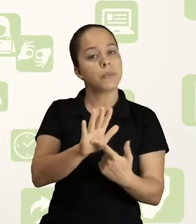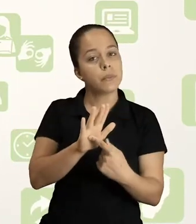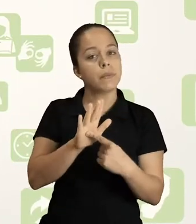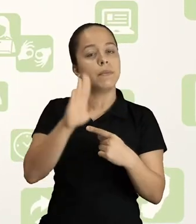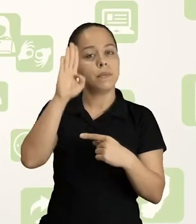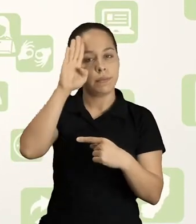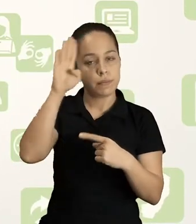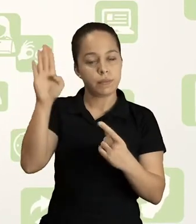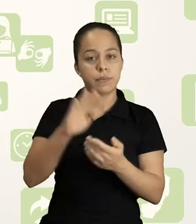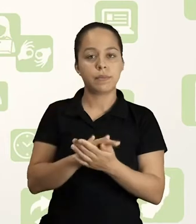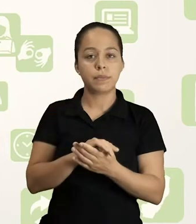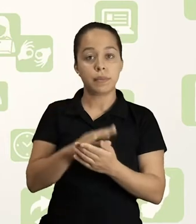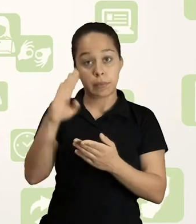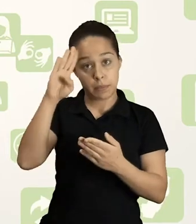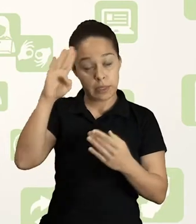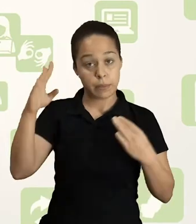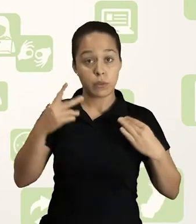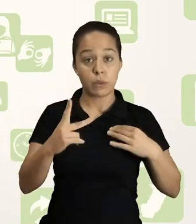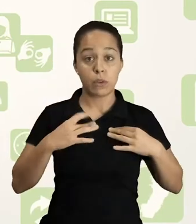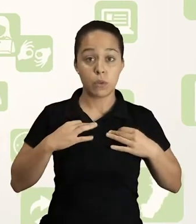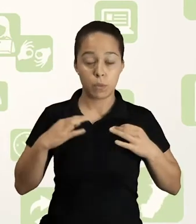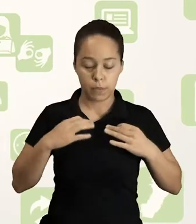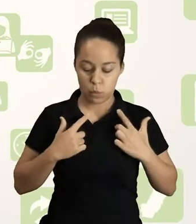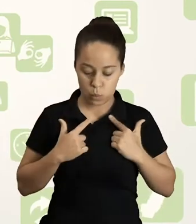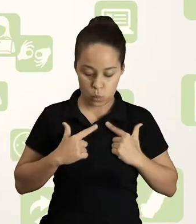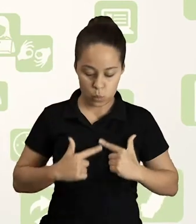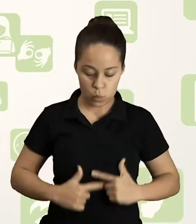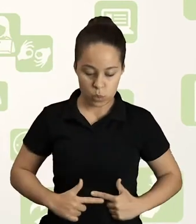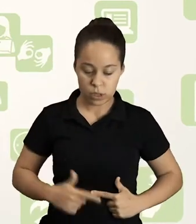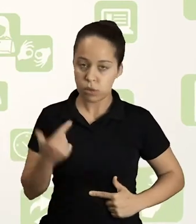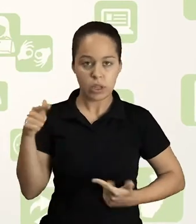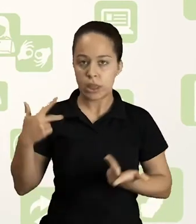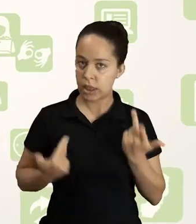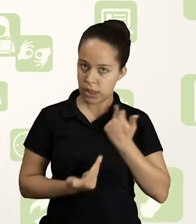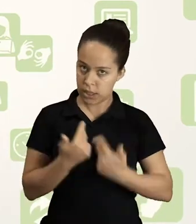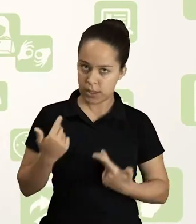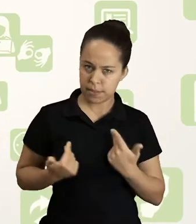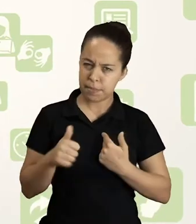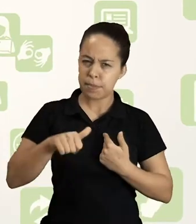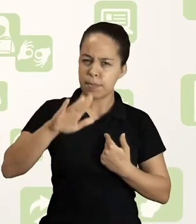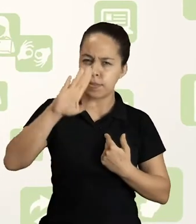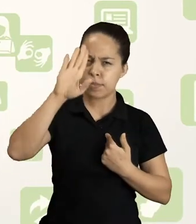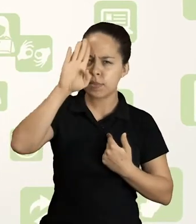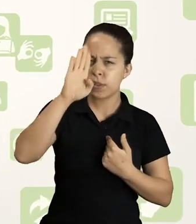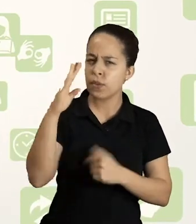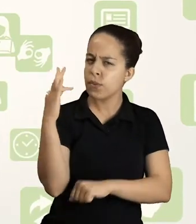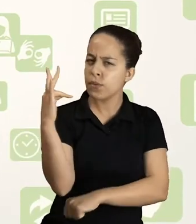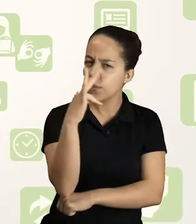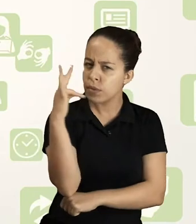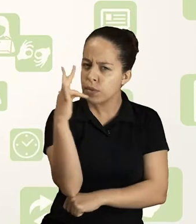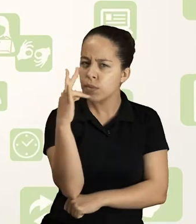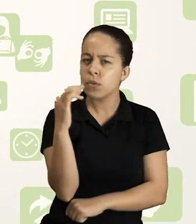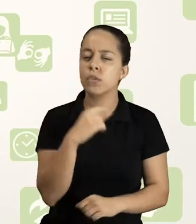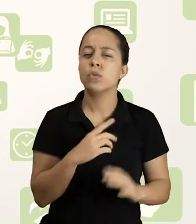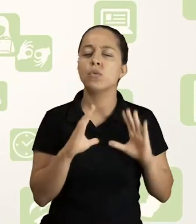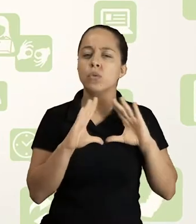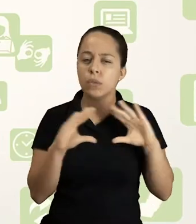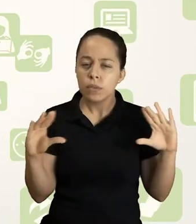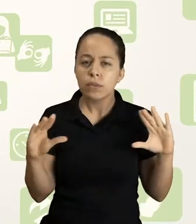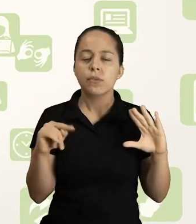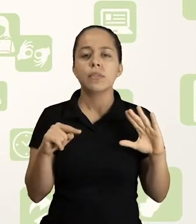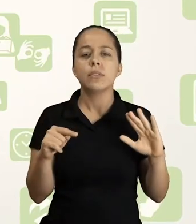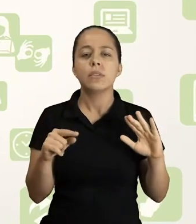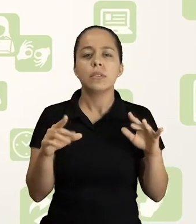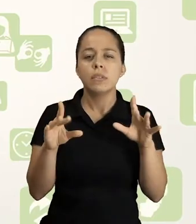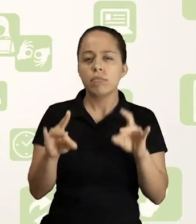Enfatize os pontos principais das informações. Dê preferência a roupas lisas, um pouco mais